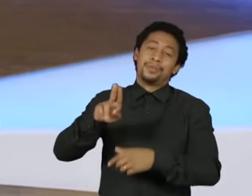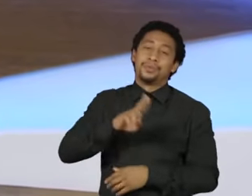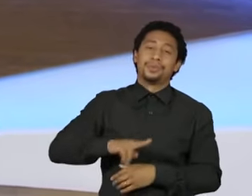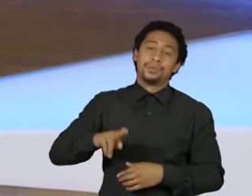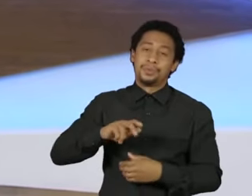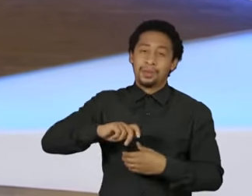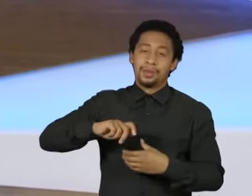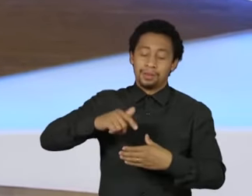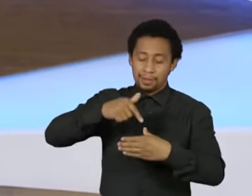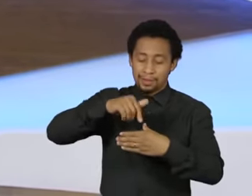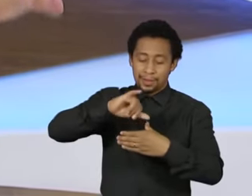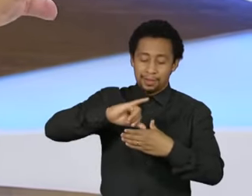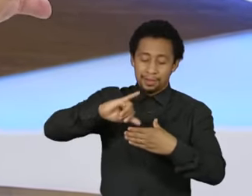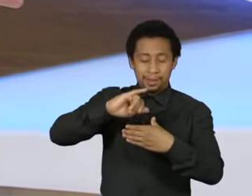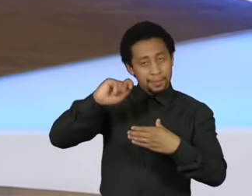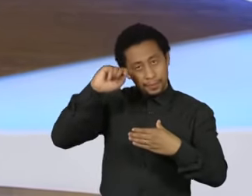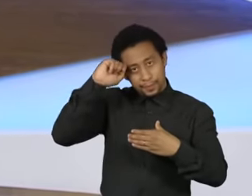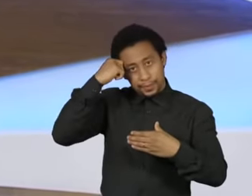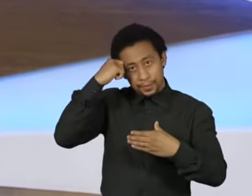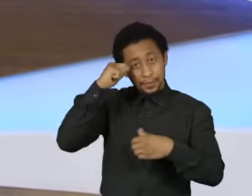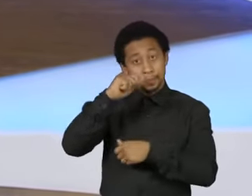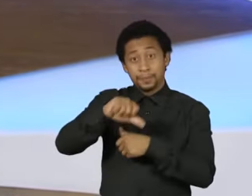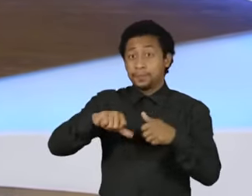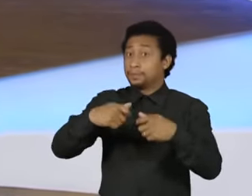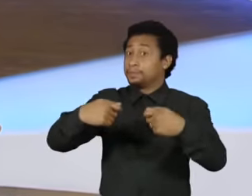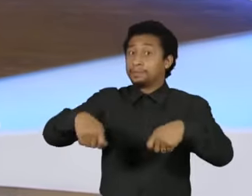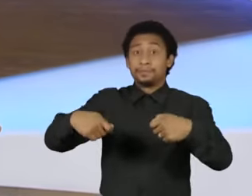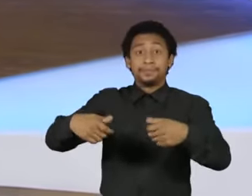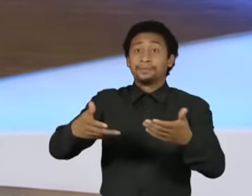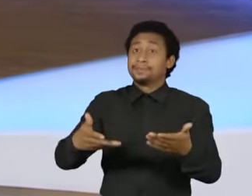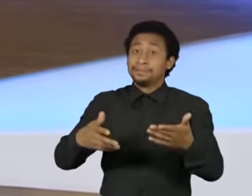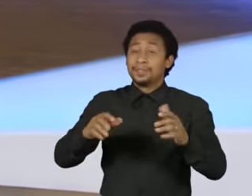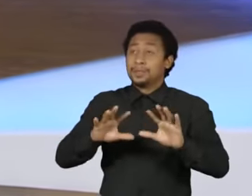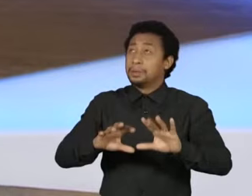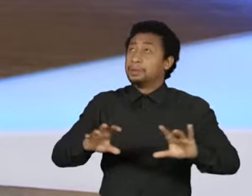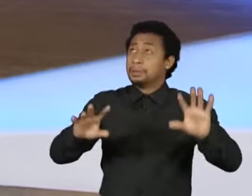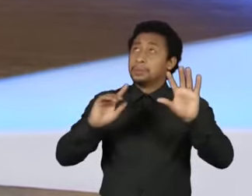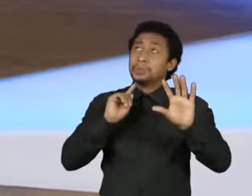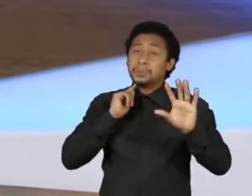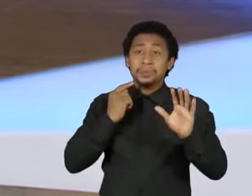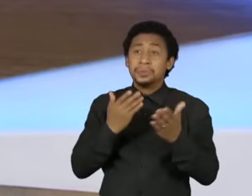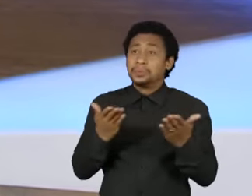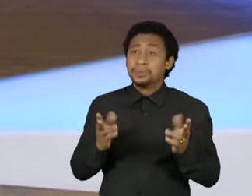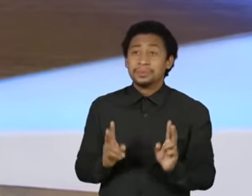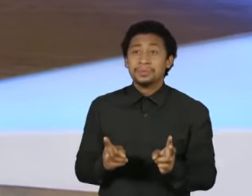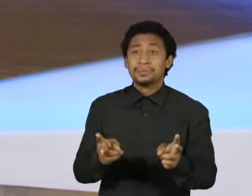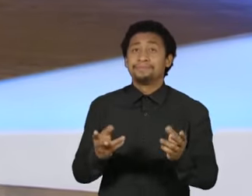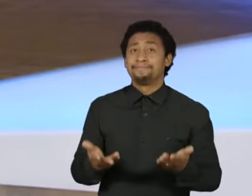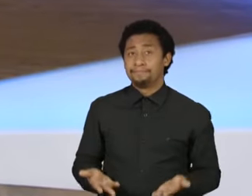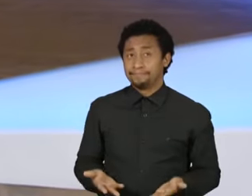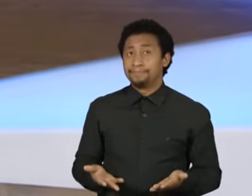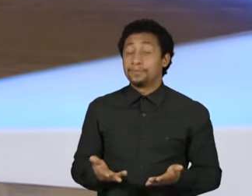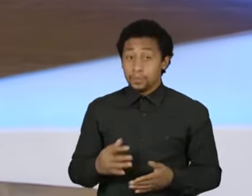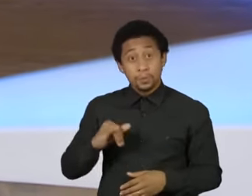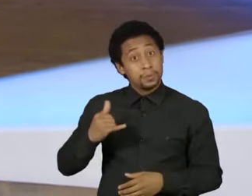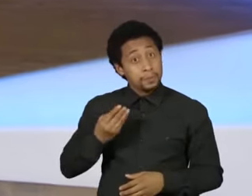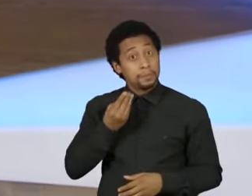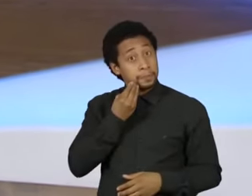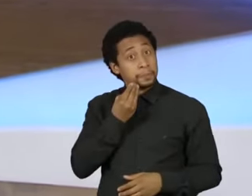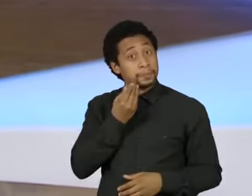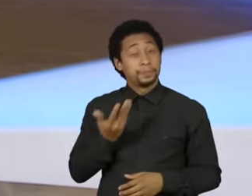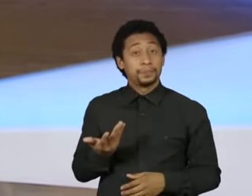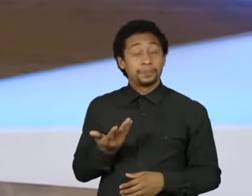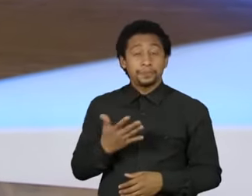dessa matriz energética fóssil e poluente. Então, assim, é uma grande oportunidade.